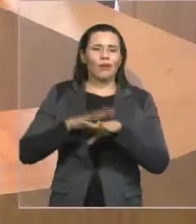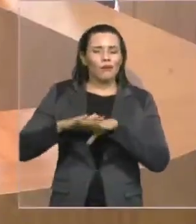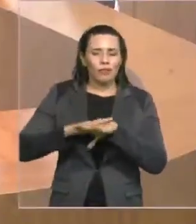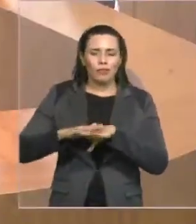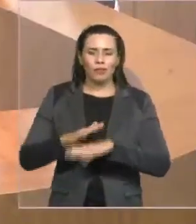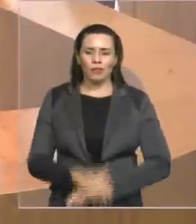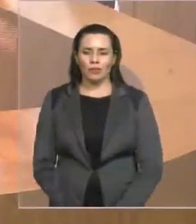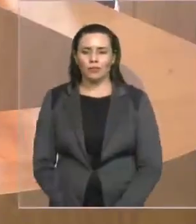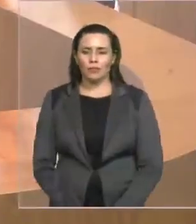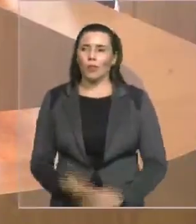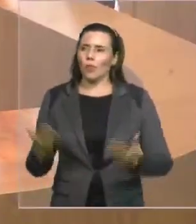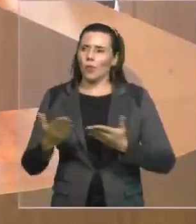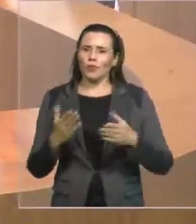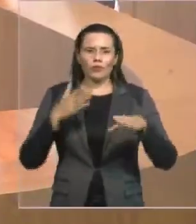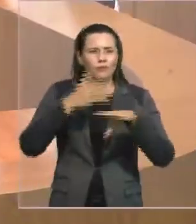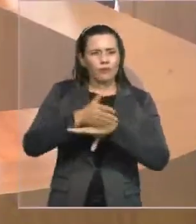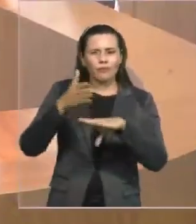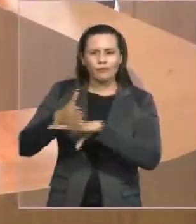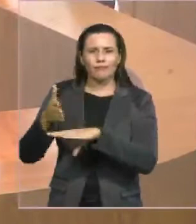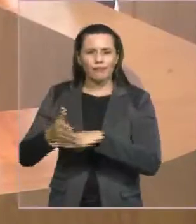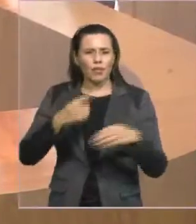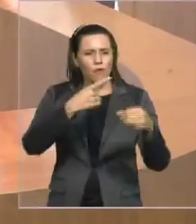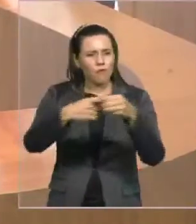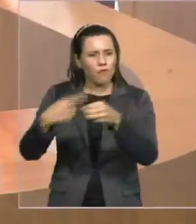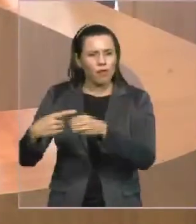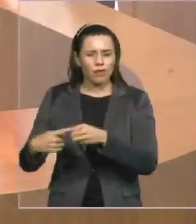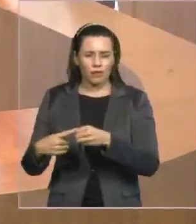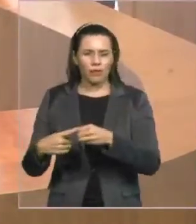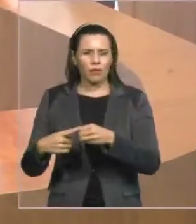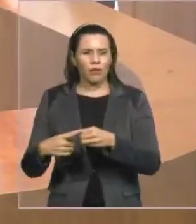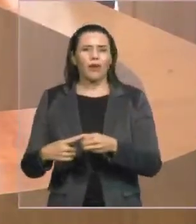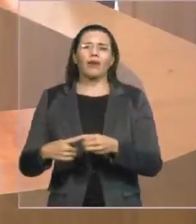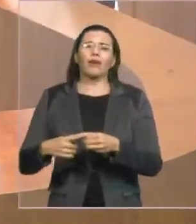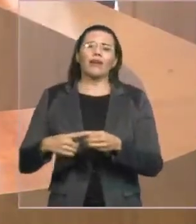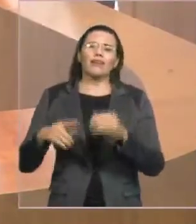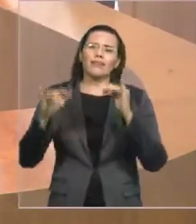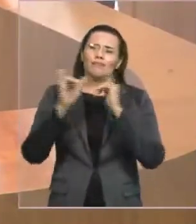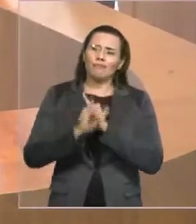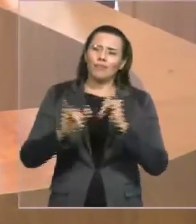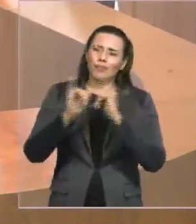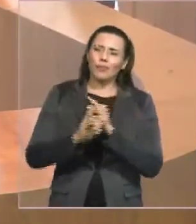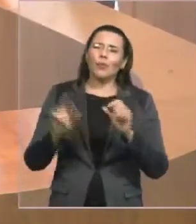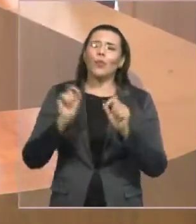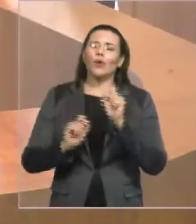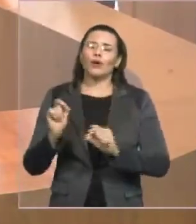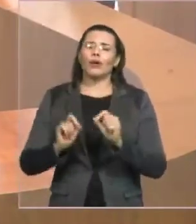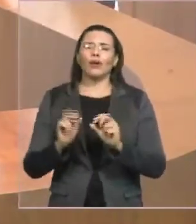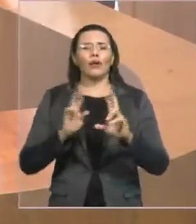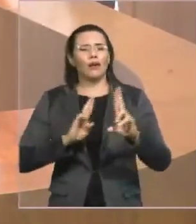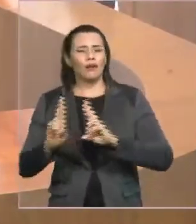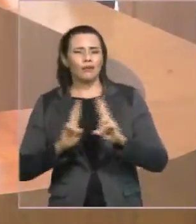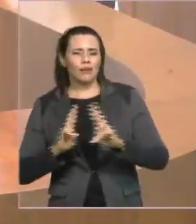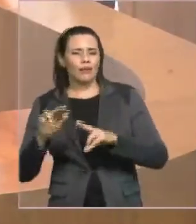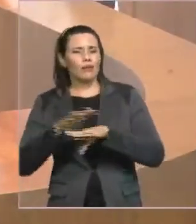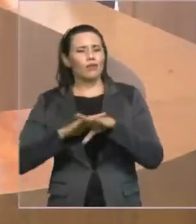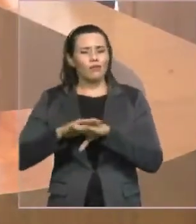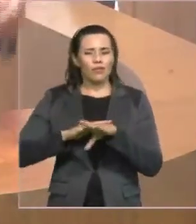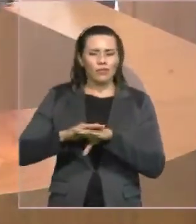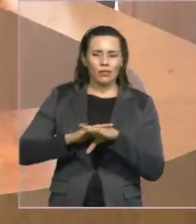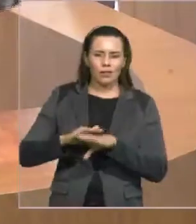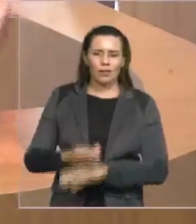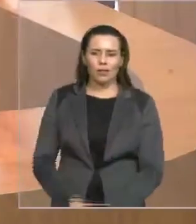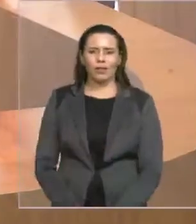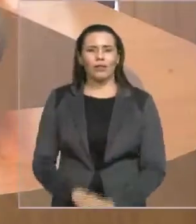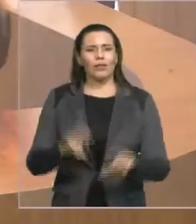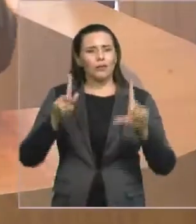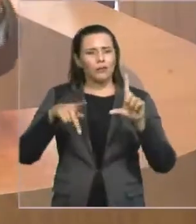prefeito e prega os diálogos nessa cidade. É assim em Passo do Lumiar, o diálogos por passo. É assim